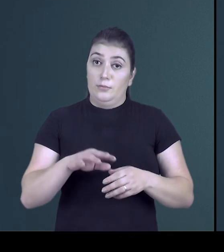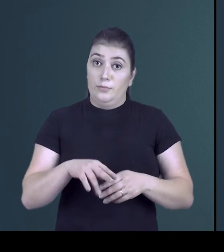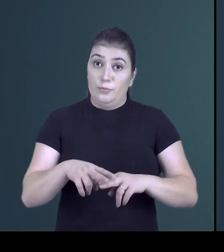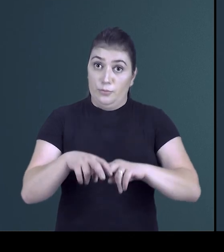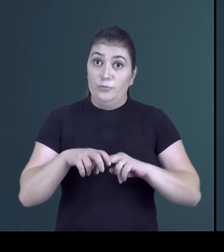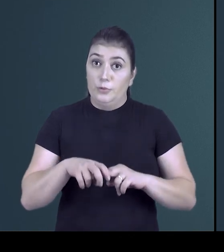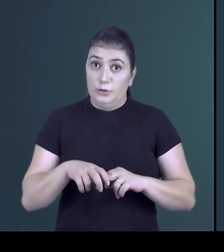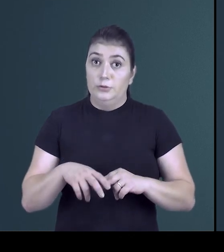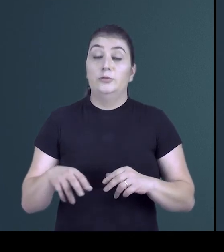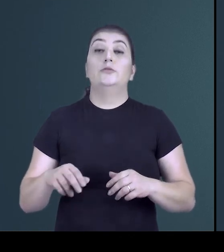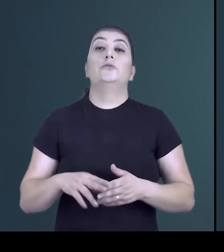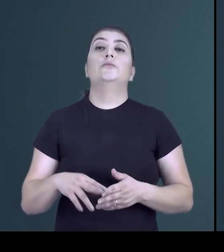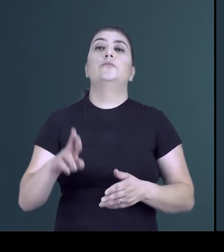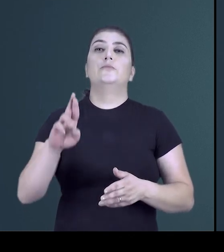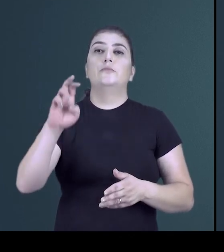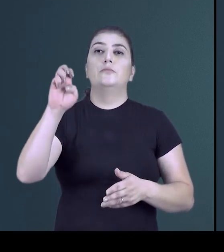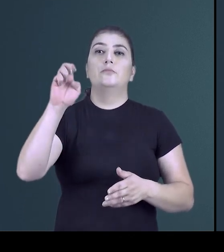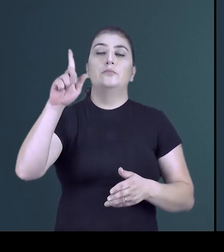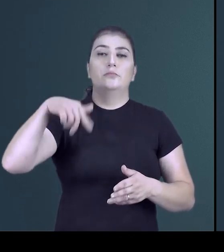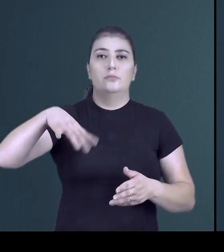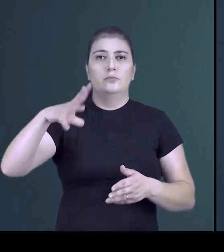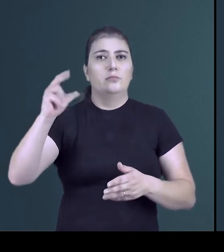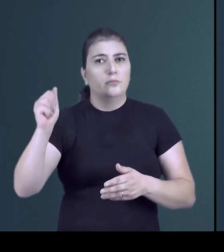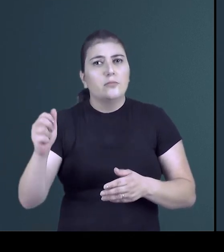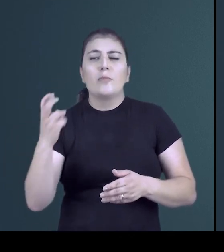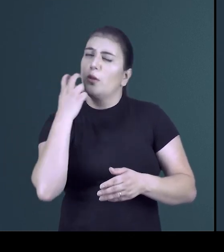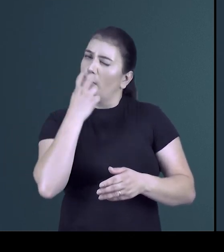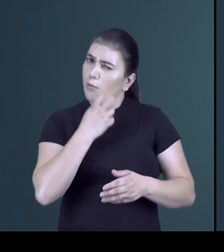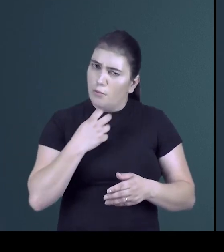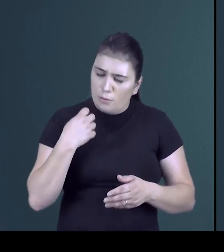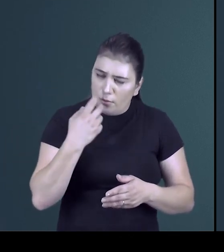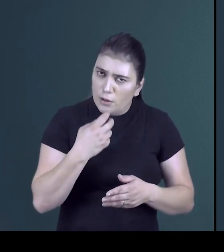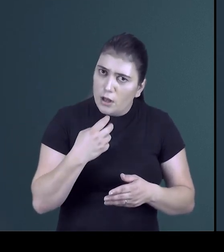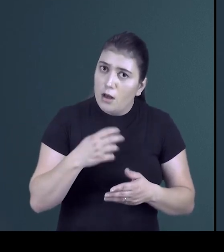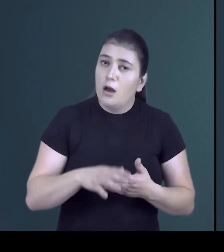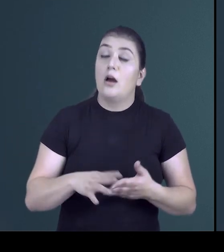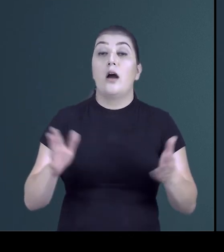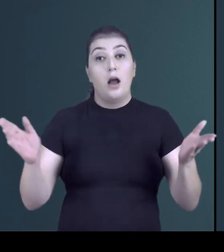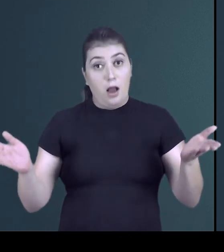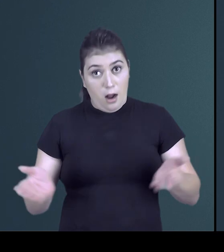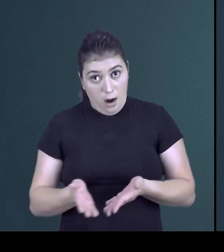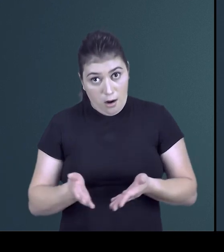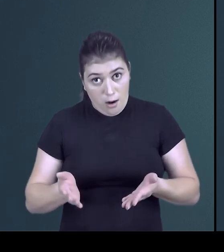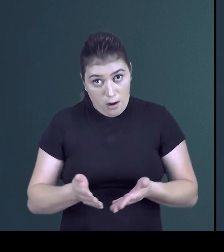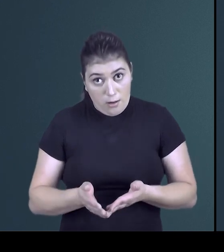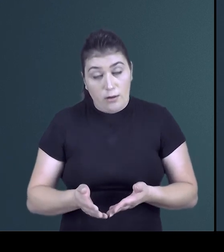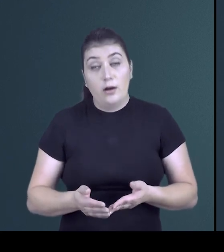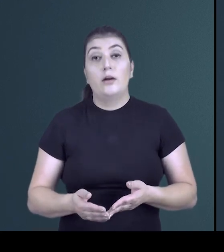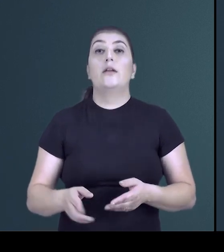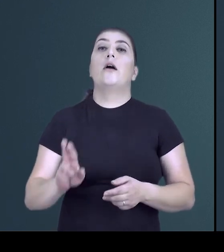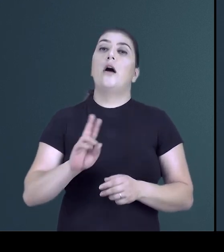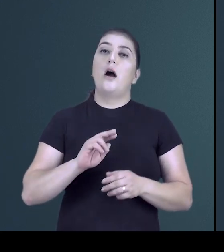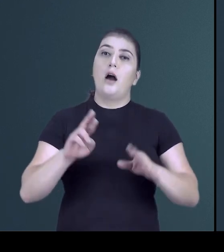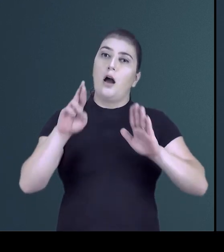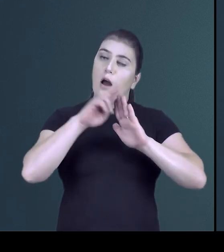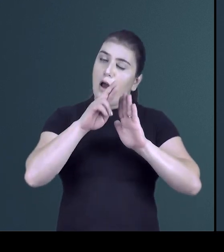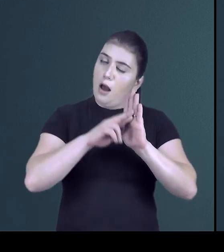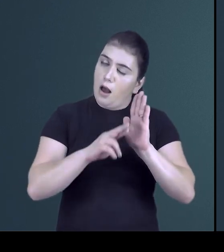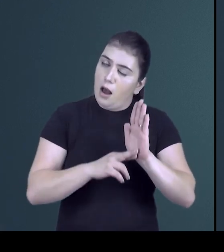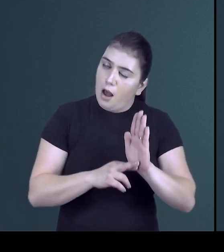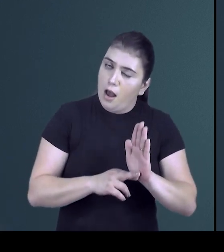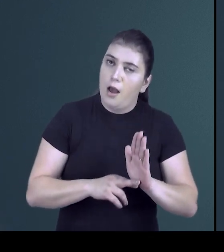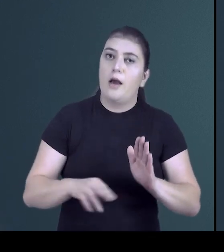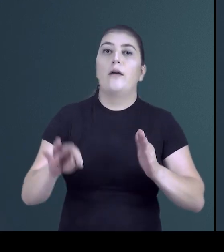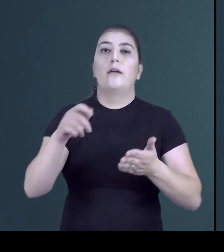isso, nós separamos aqui regência de uma estrutura de oralidade. Partimos com a estrutura de regra normativa dos